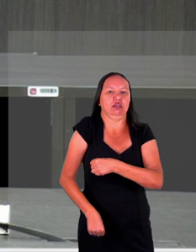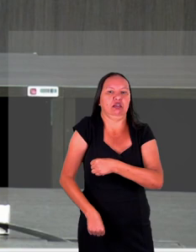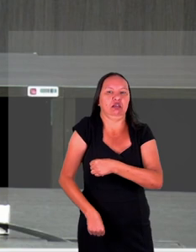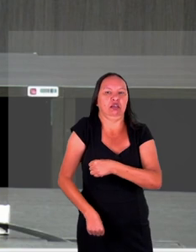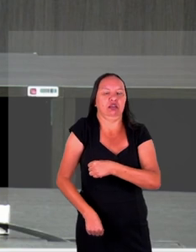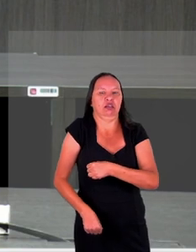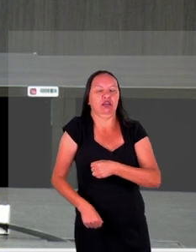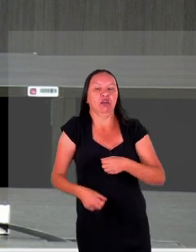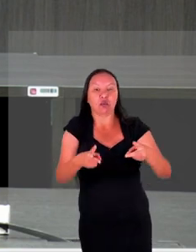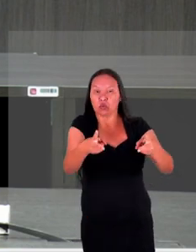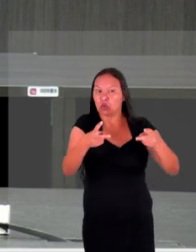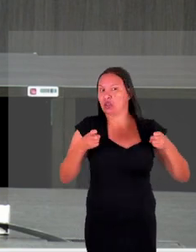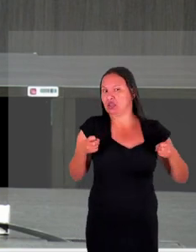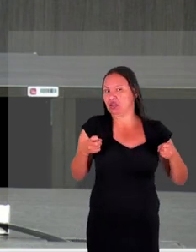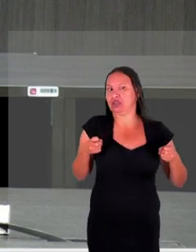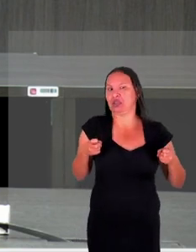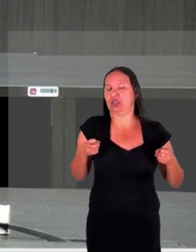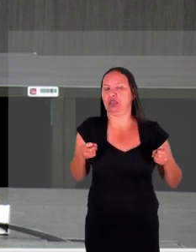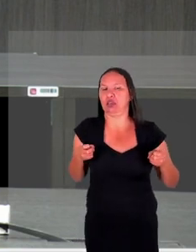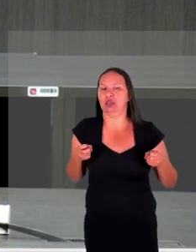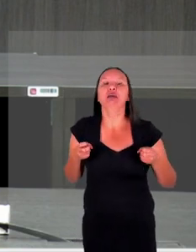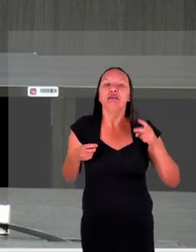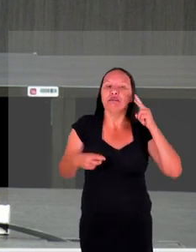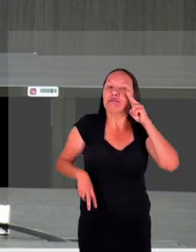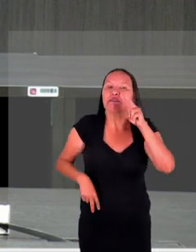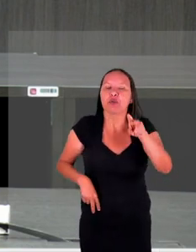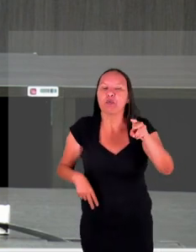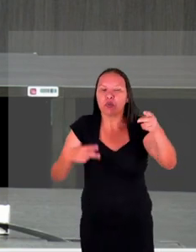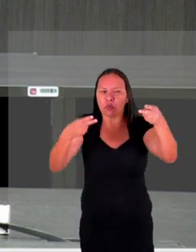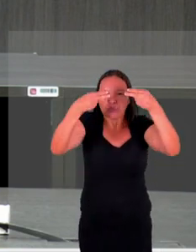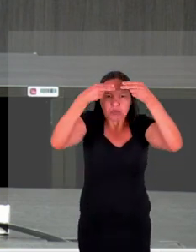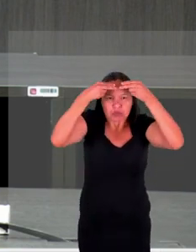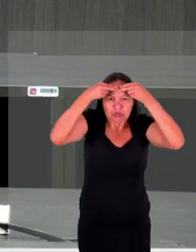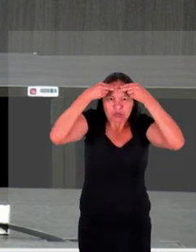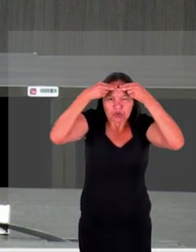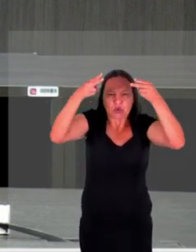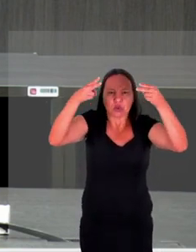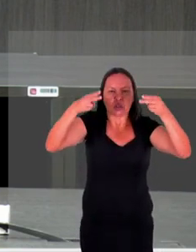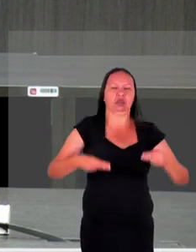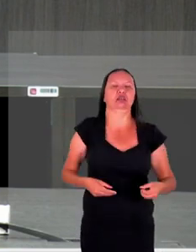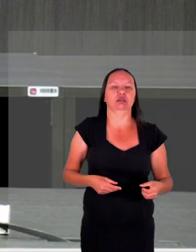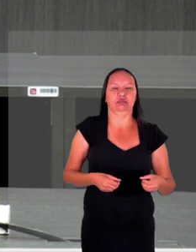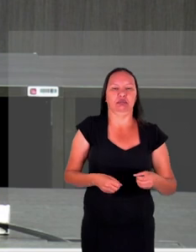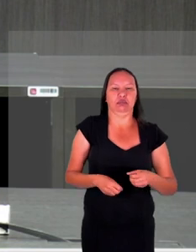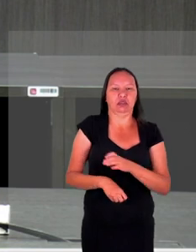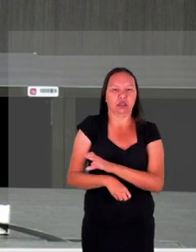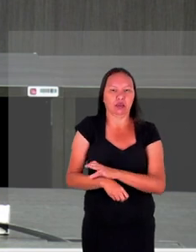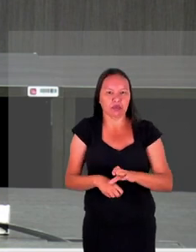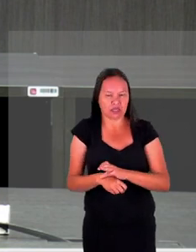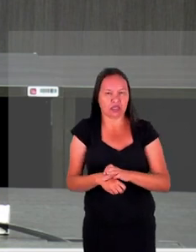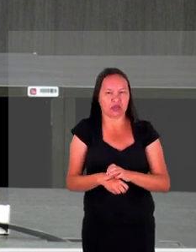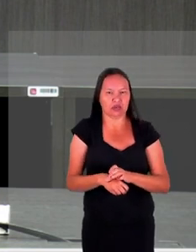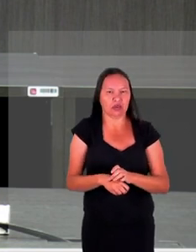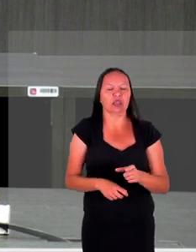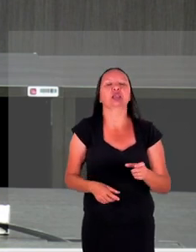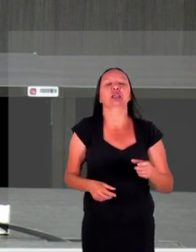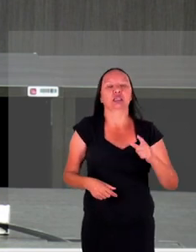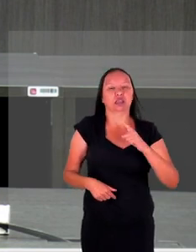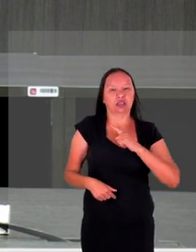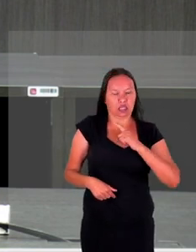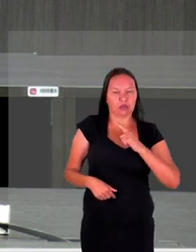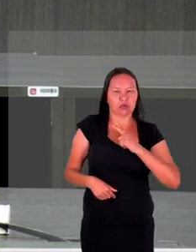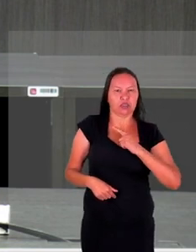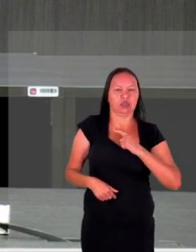conhecer um pouco mais esse aspecto psicológico para que possamos estar capacitados para atender essas pessoas que